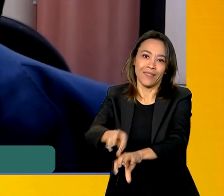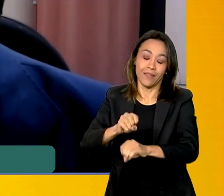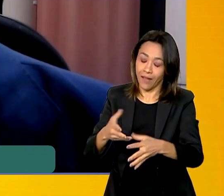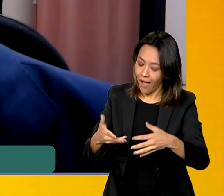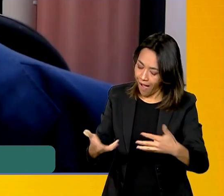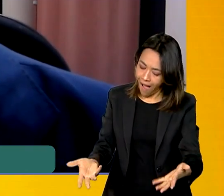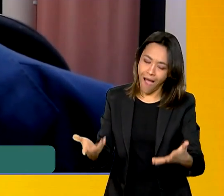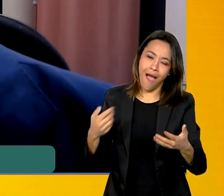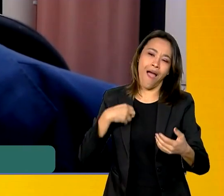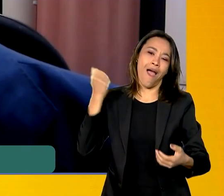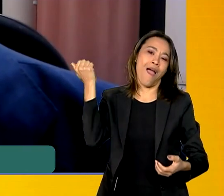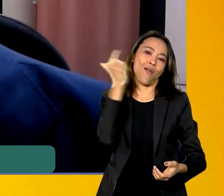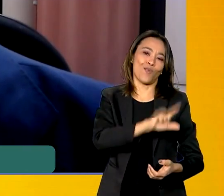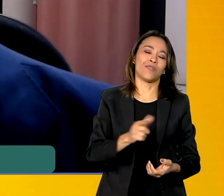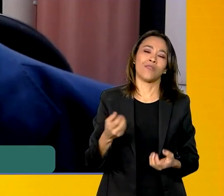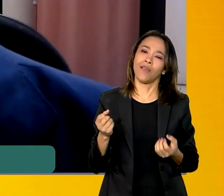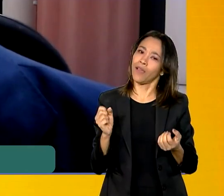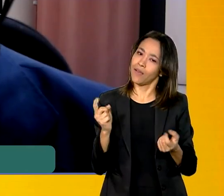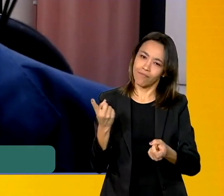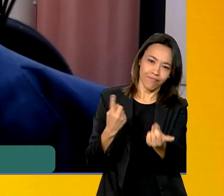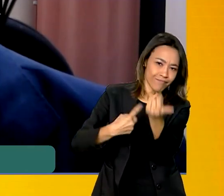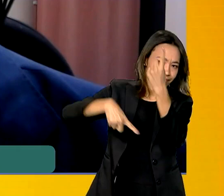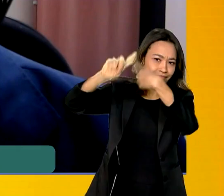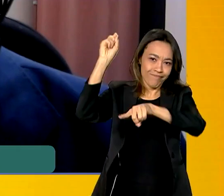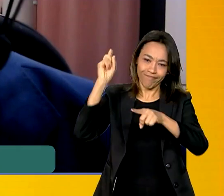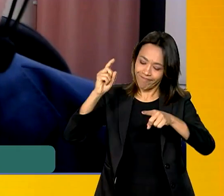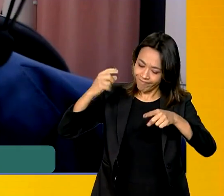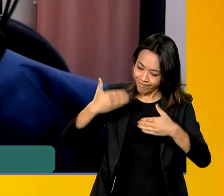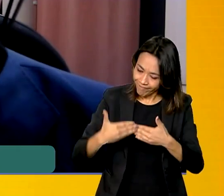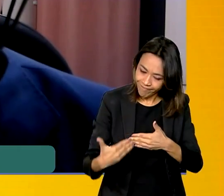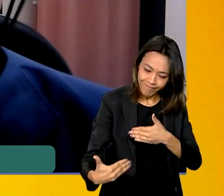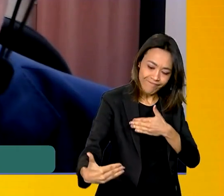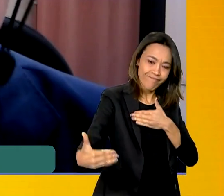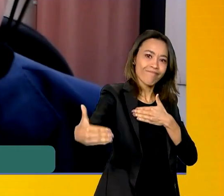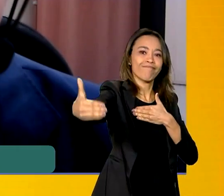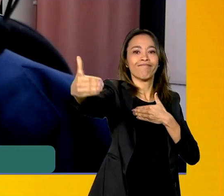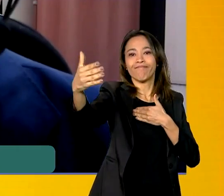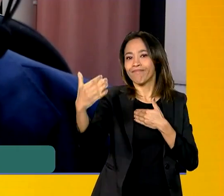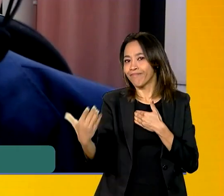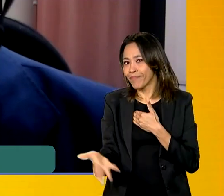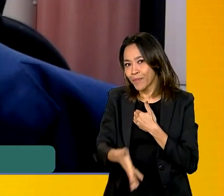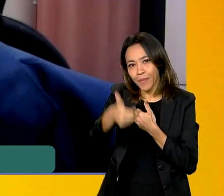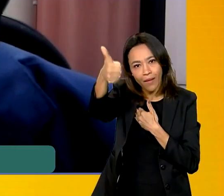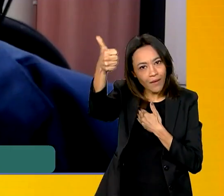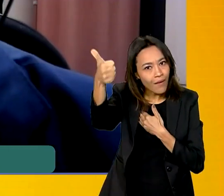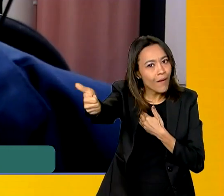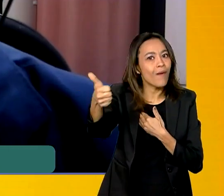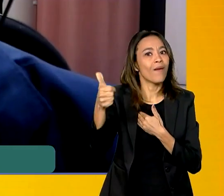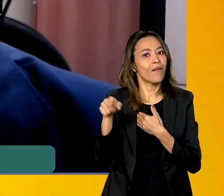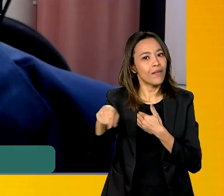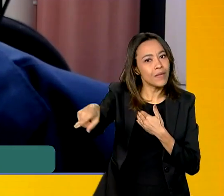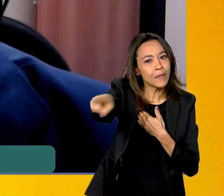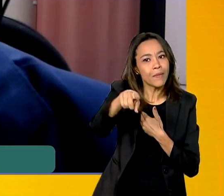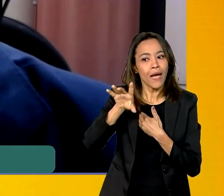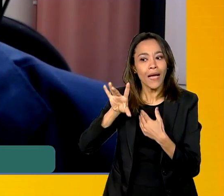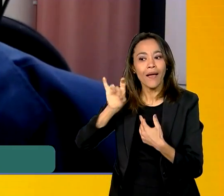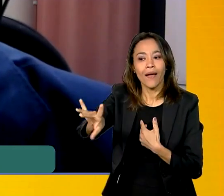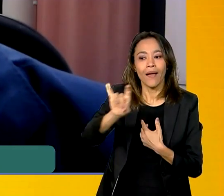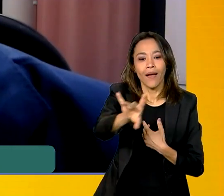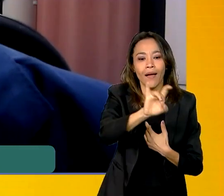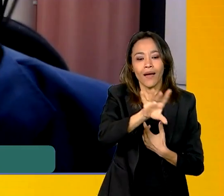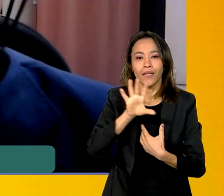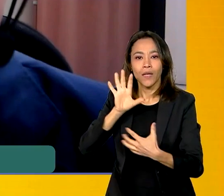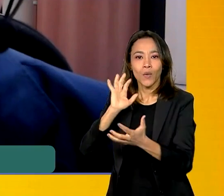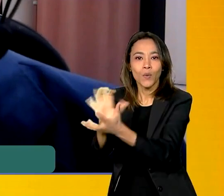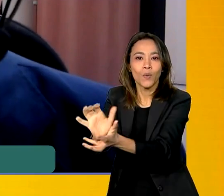nenhuma, possibilitar caminhos diferenciadores, caminhos muito mais promissores para as realidades das comunidades